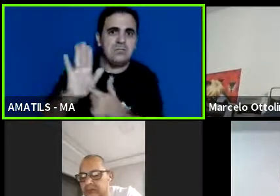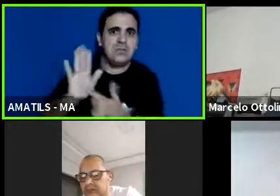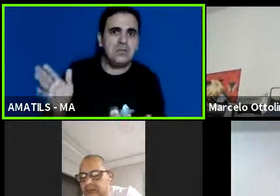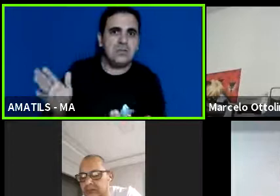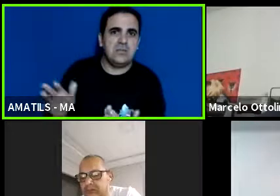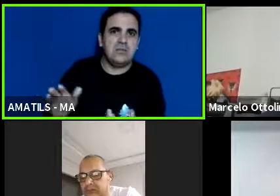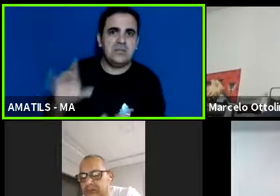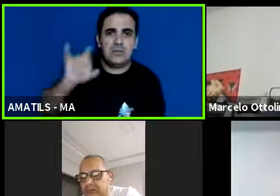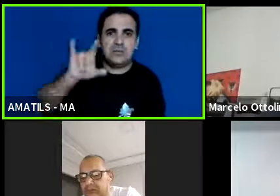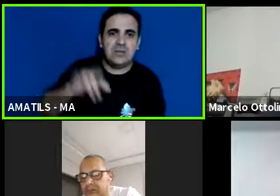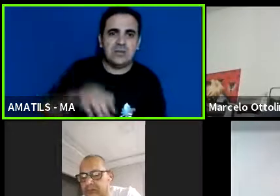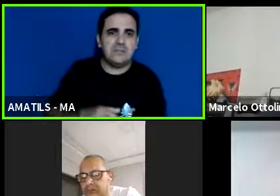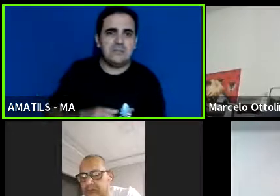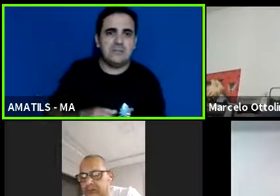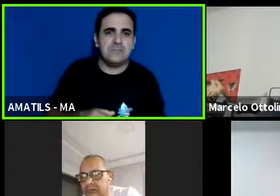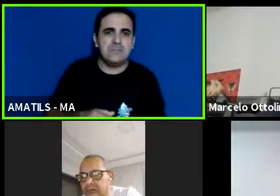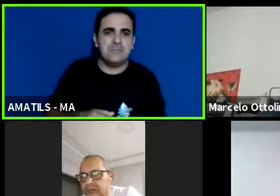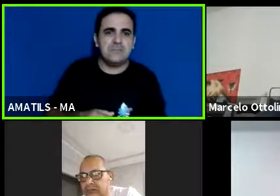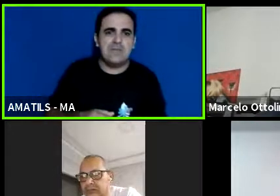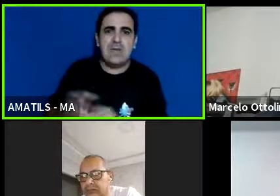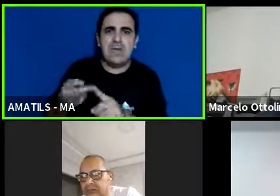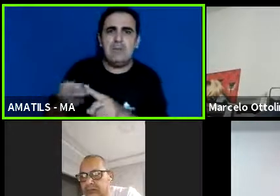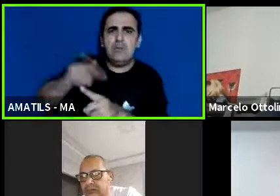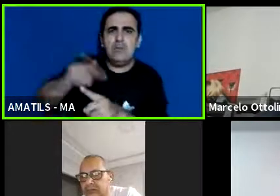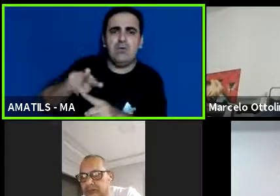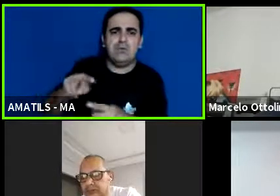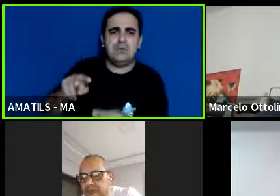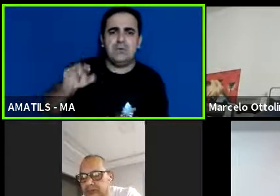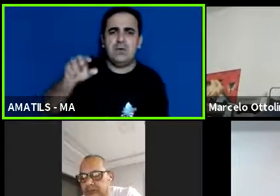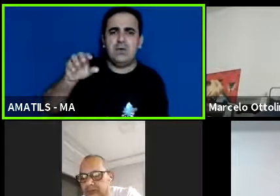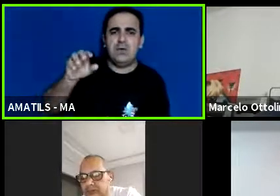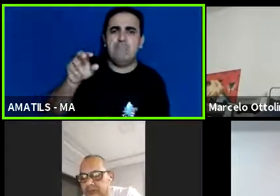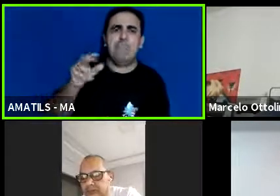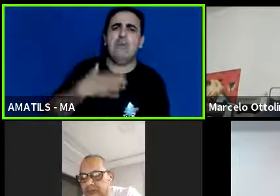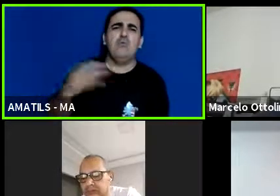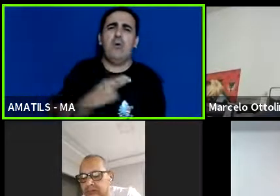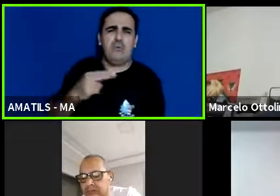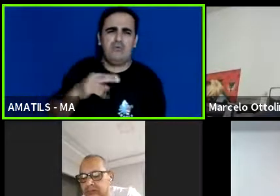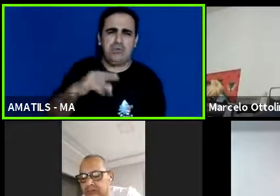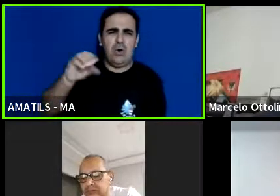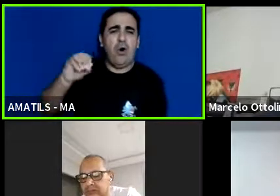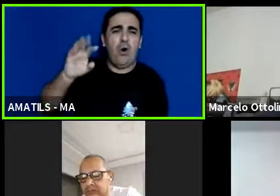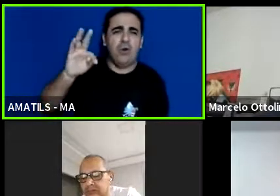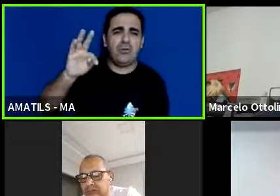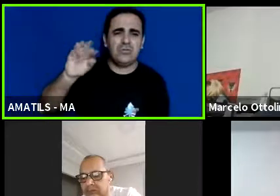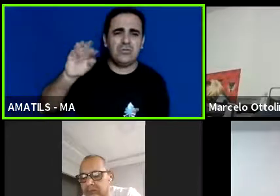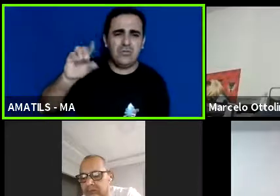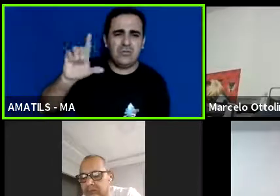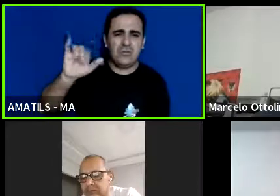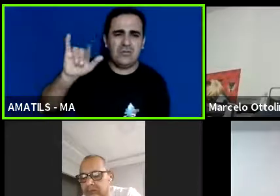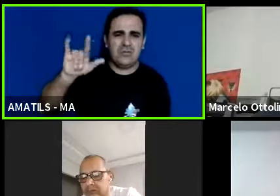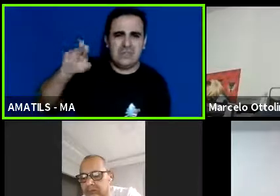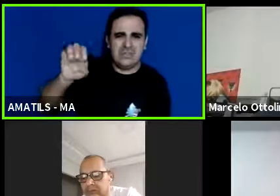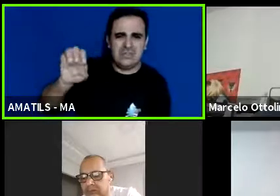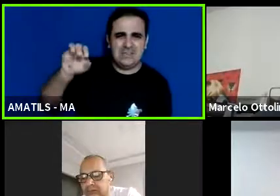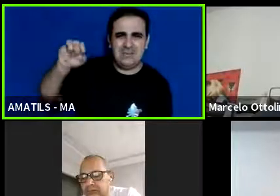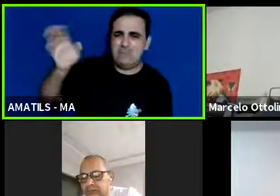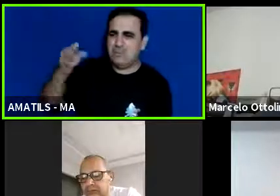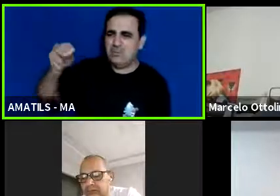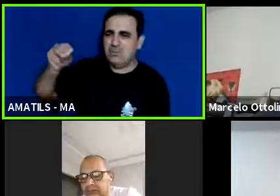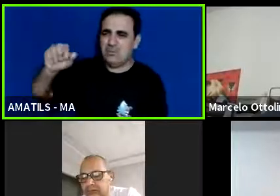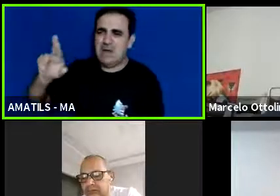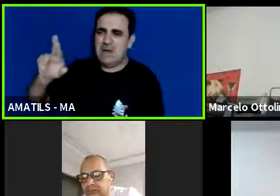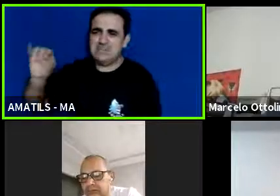ouviu? é o meu nome ao contrário arroba Otoline Marcelo arroba Otoline Marcelo beleza isso